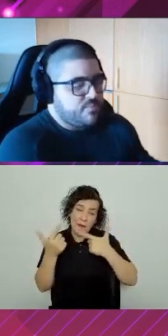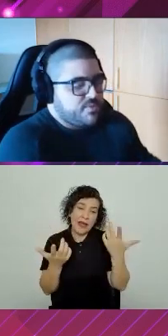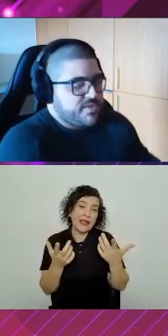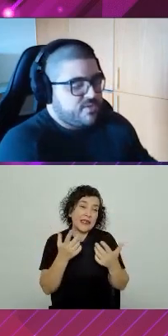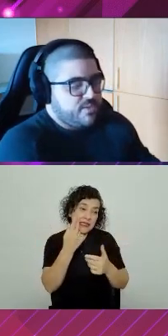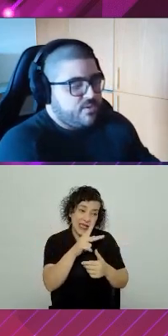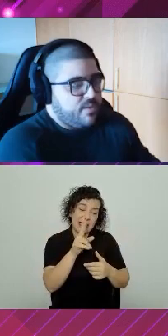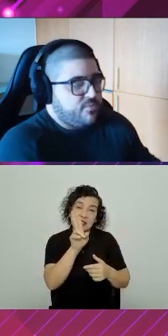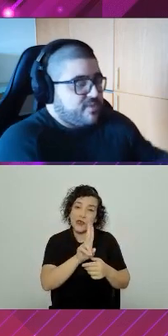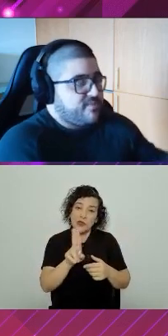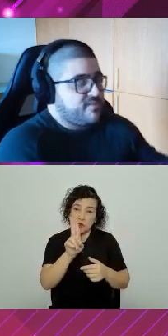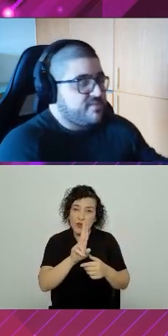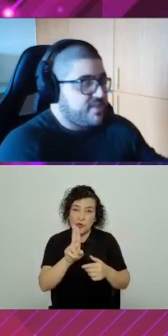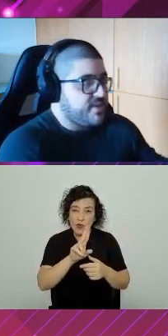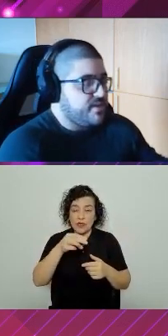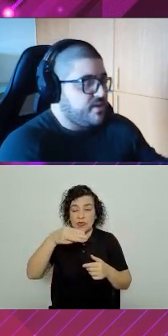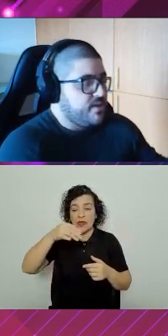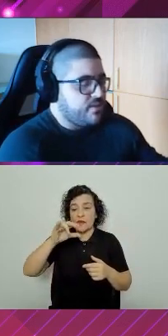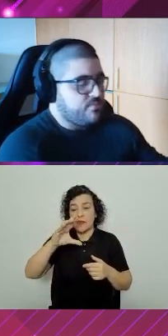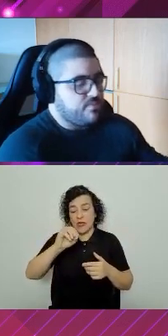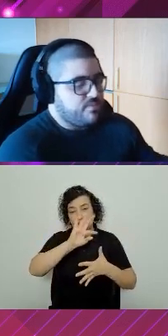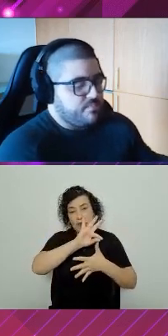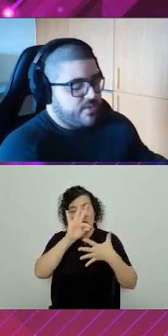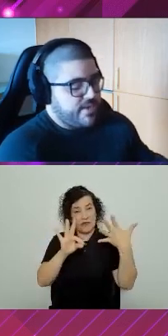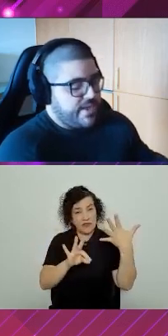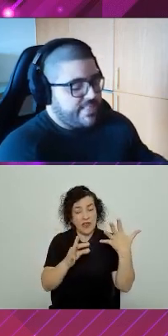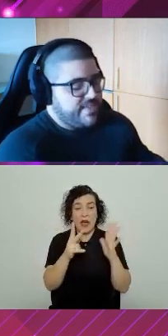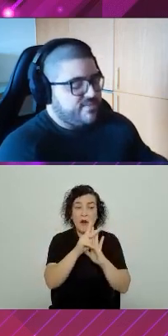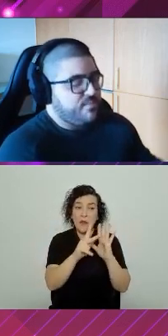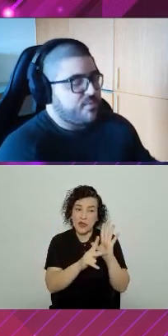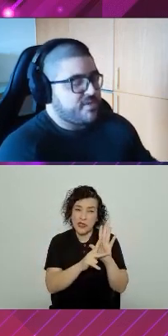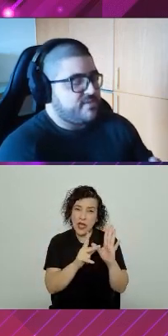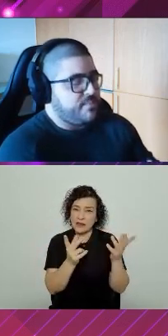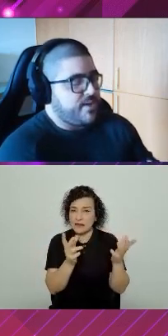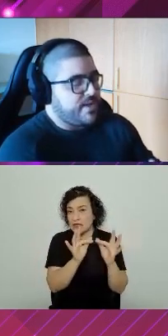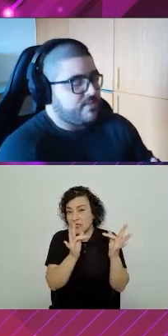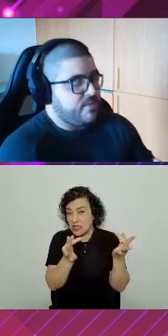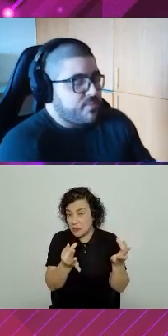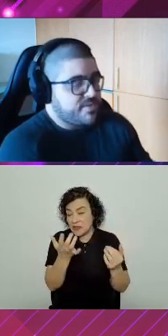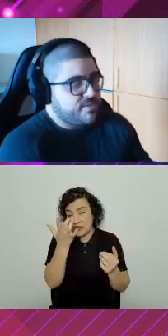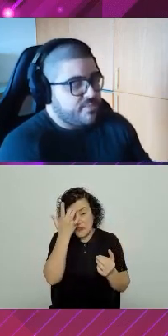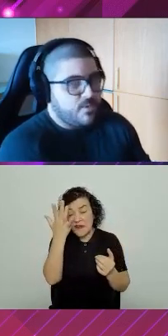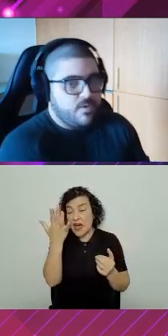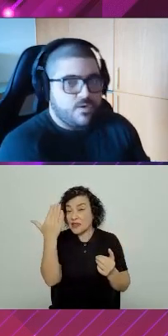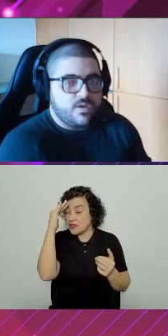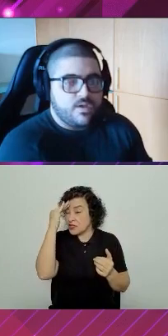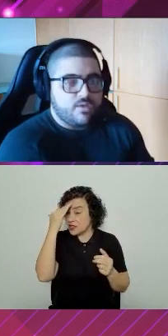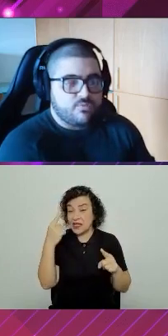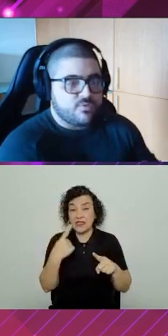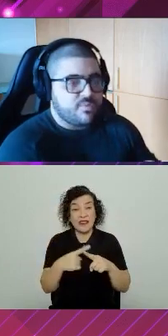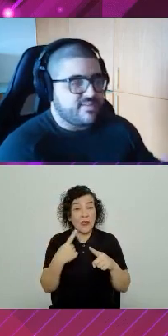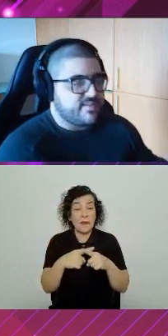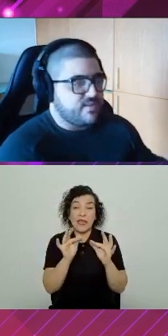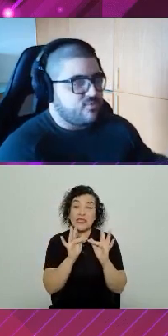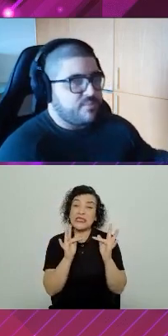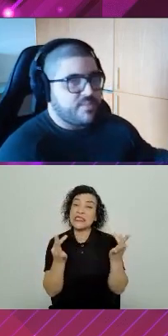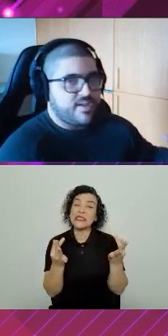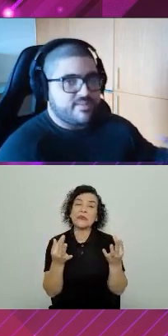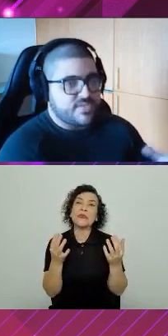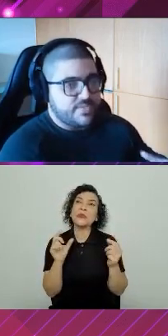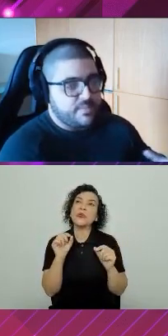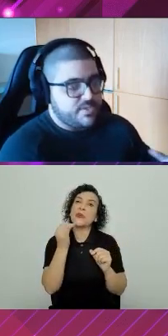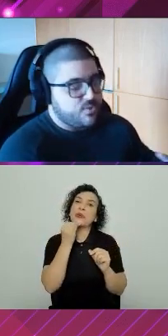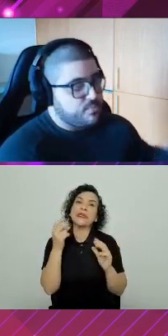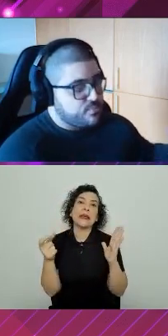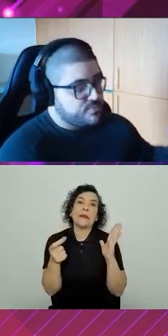vou trabalhar num projeto menor, é muito mais fácil de entender. Então, porque além de ser um projeto separado, é um projeto menor. Eu não estou mais lidando com uma